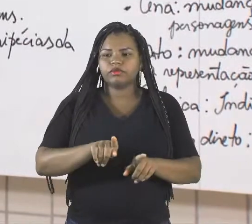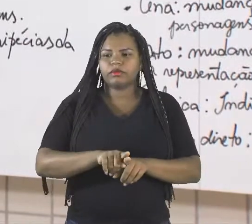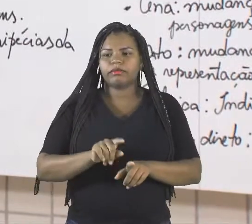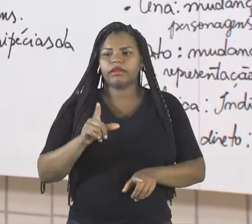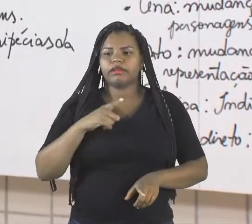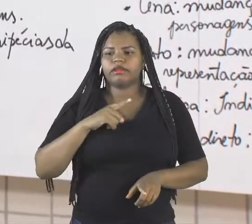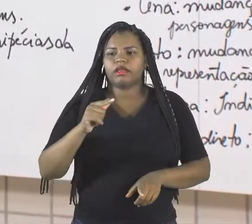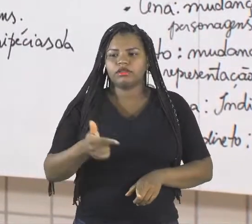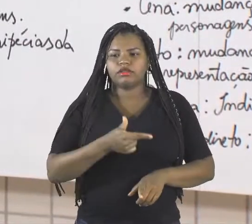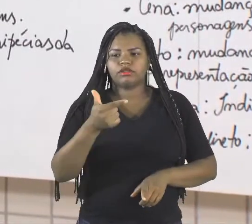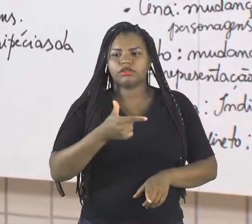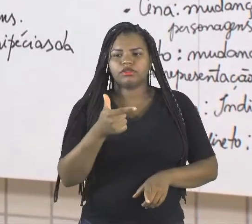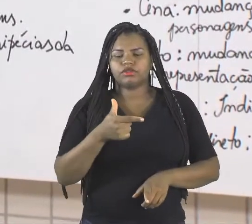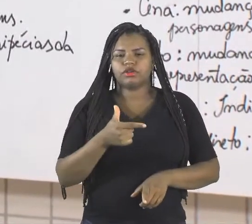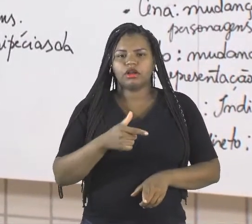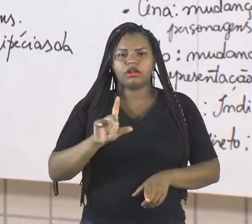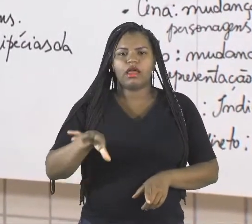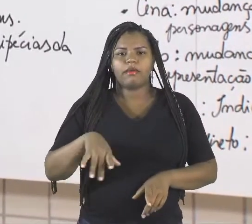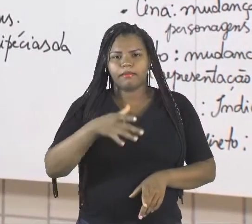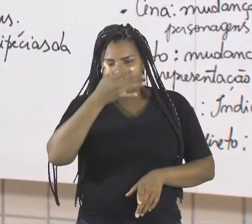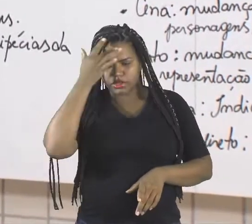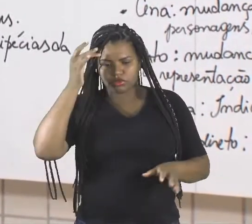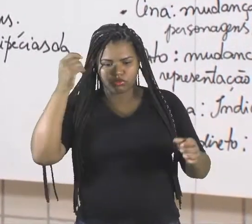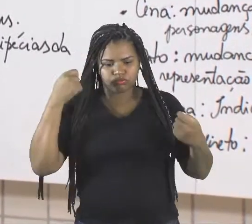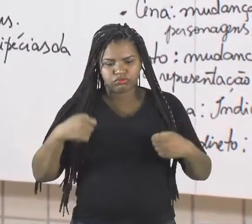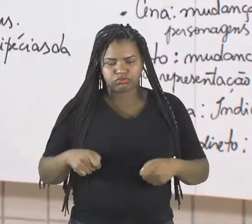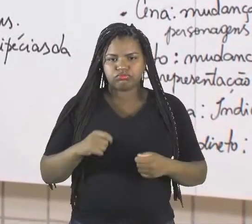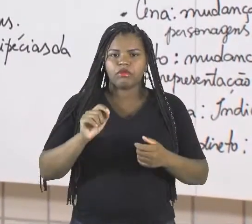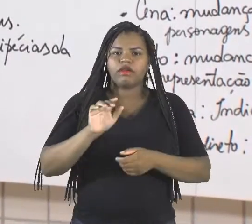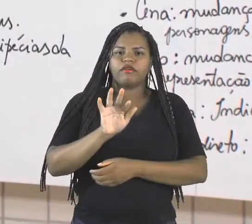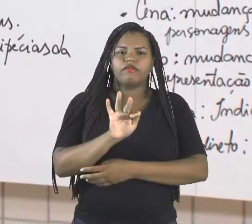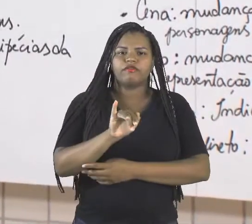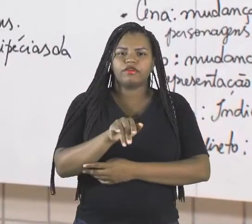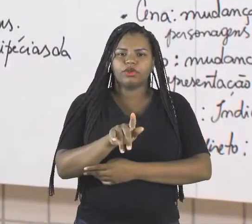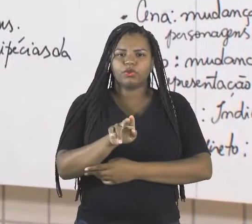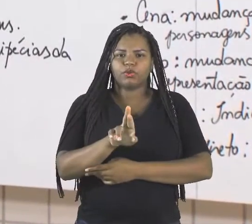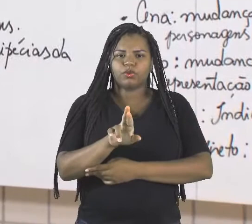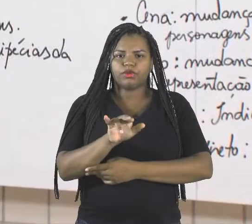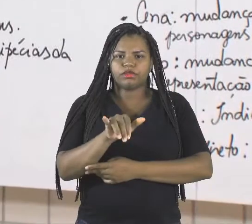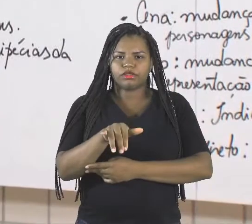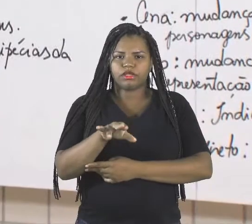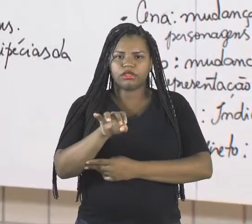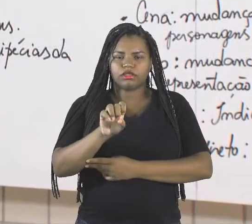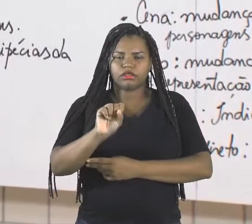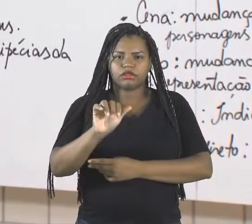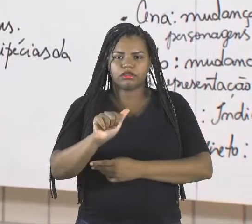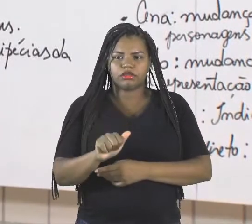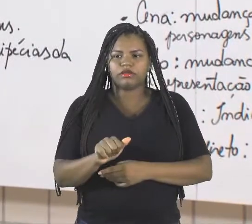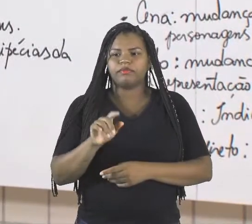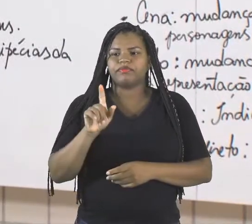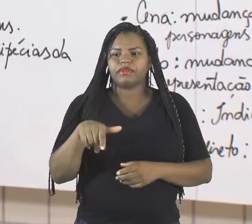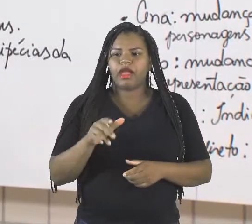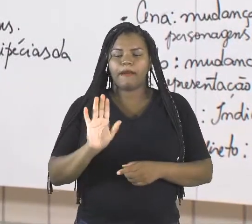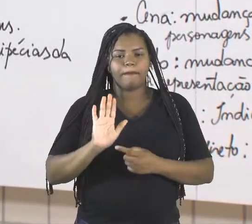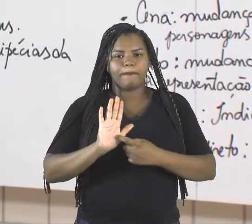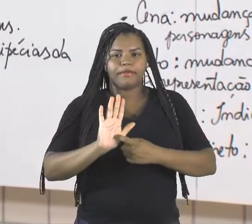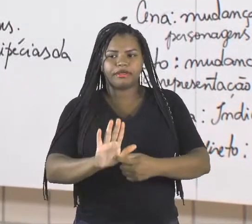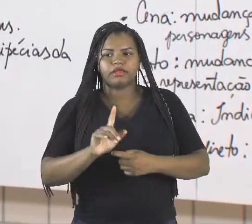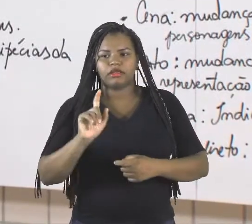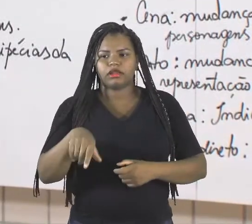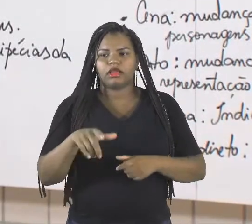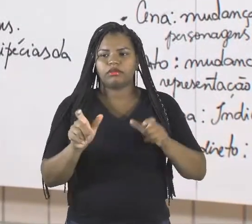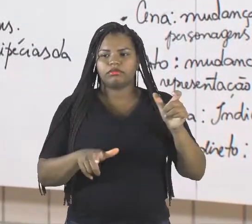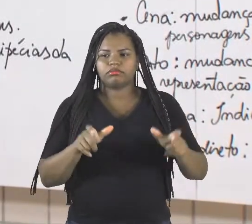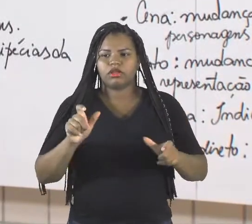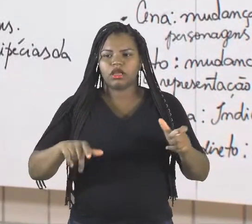figurantes. A apresentação, quando expõe lá os personagens. Eu tenho o conflito, o momento em que surgem